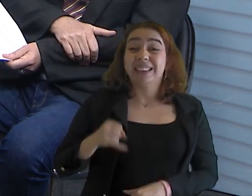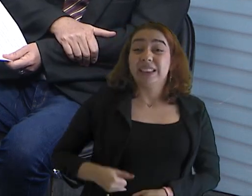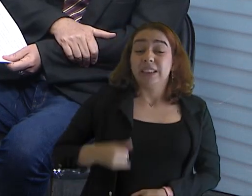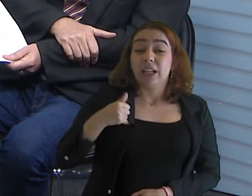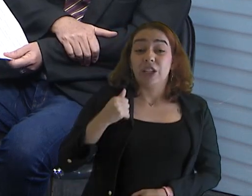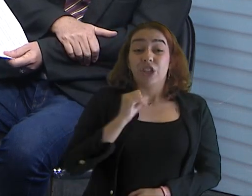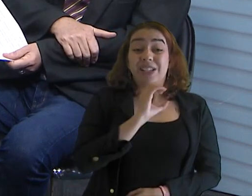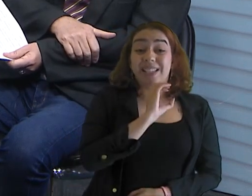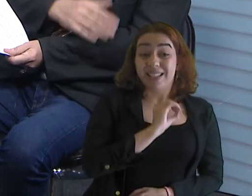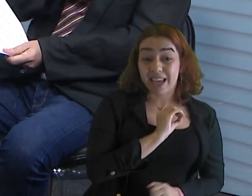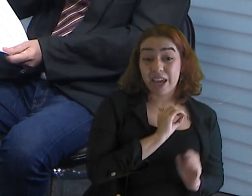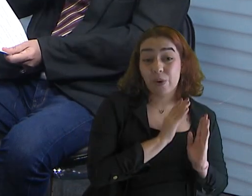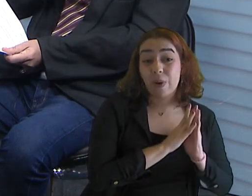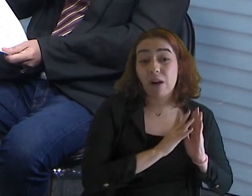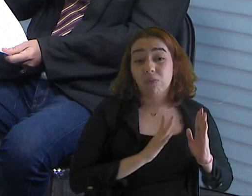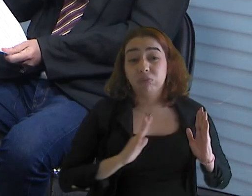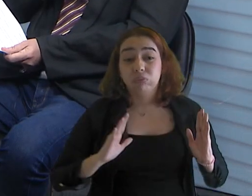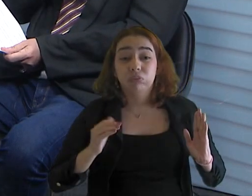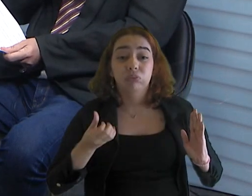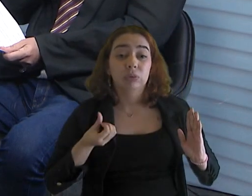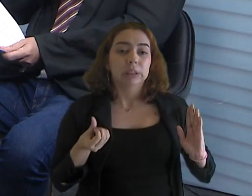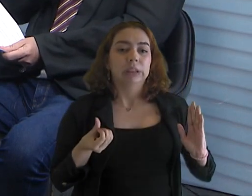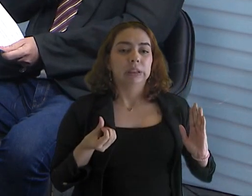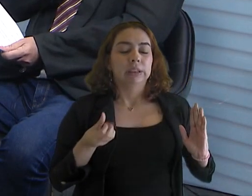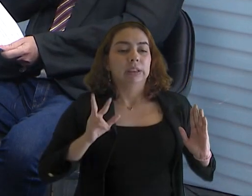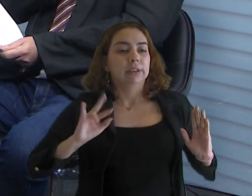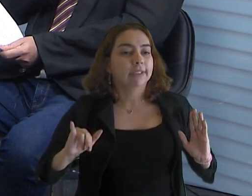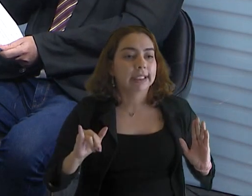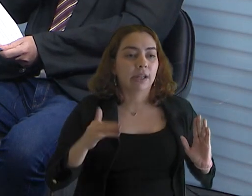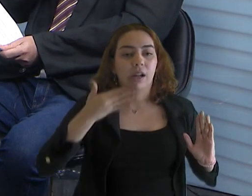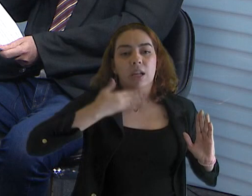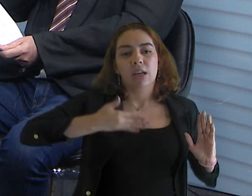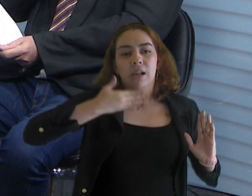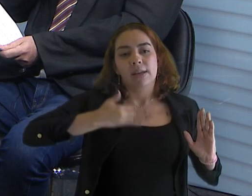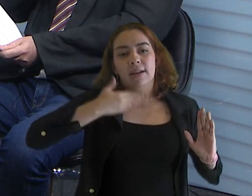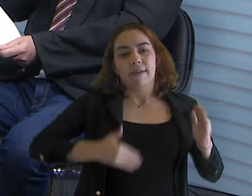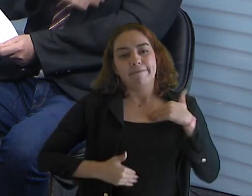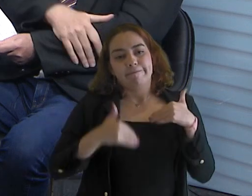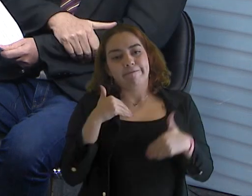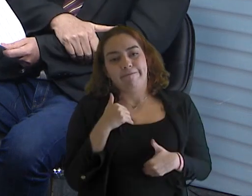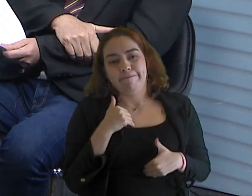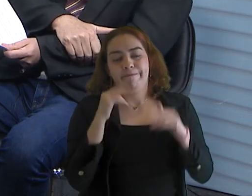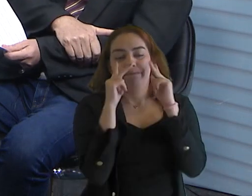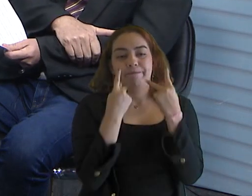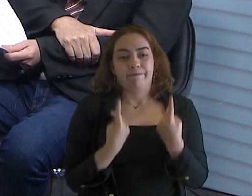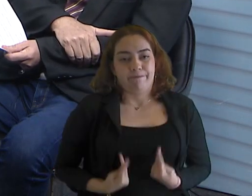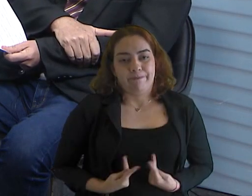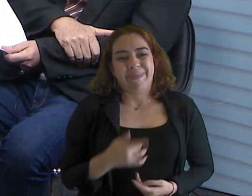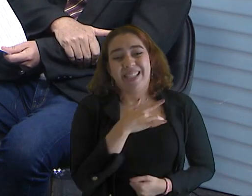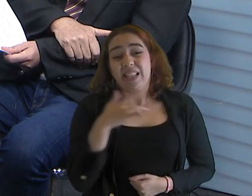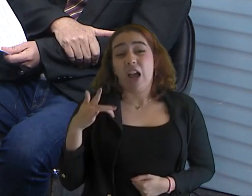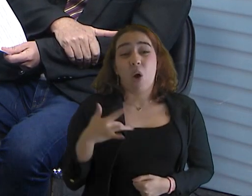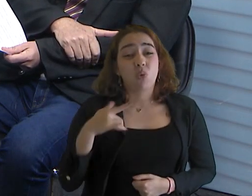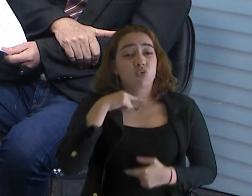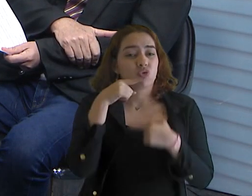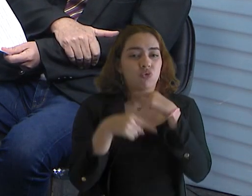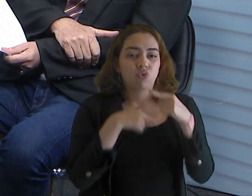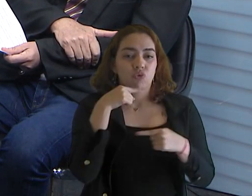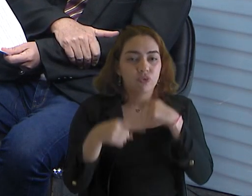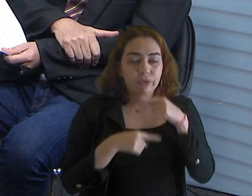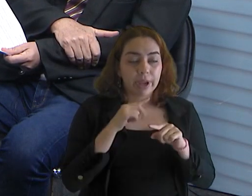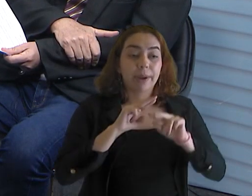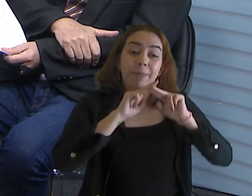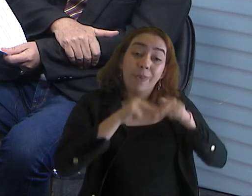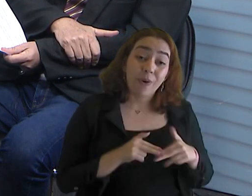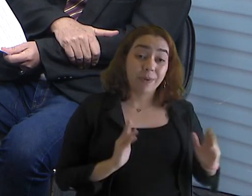compromete o resto do desenvolvimento. Então, gente tem que... A gente está elegeu lá entre os conselheiros esse como um tema fundamental para a gente agir